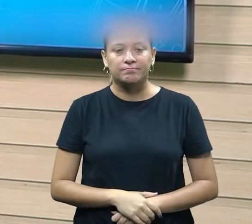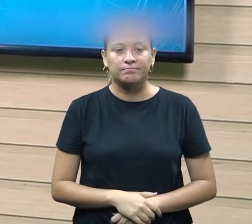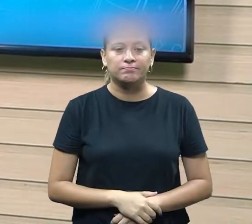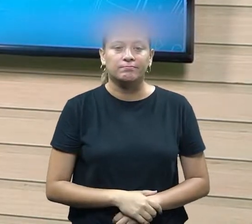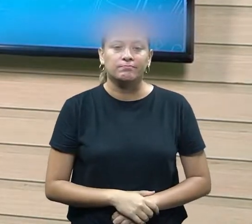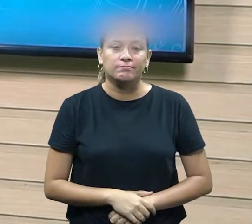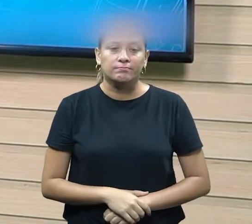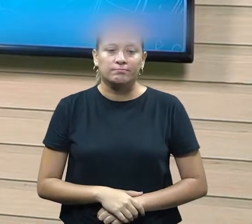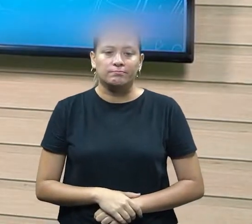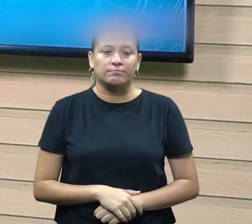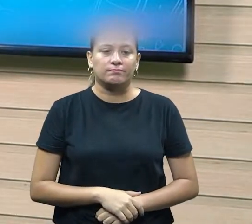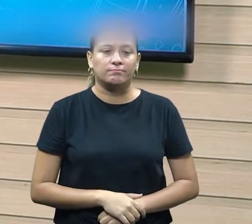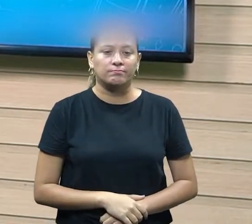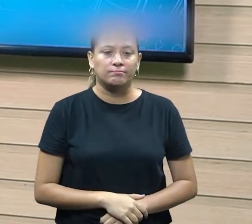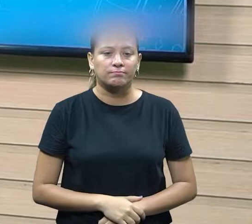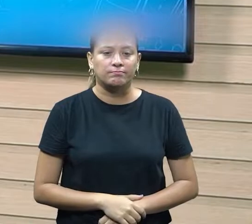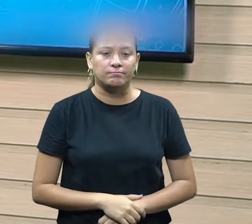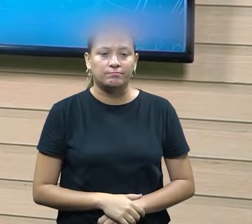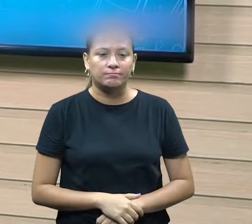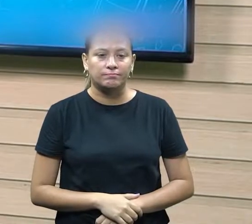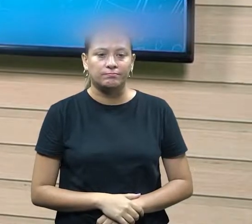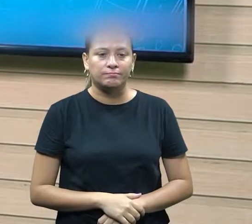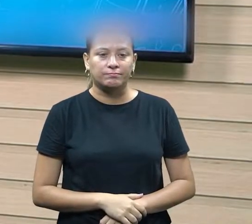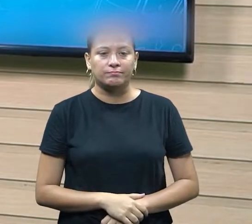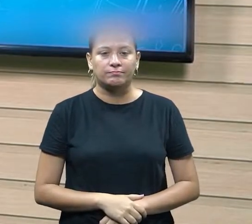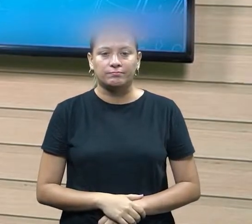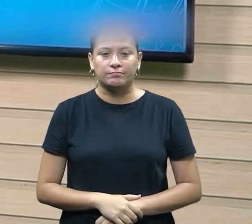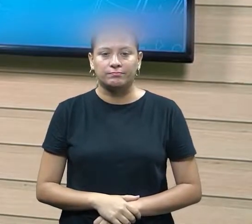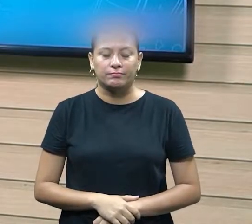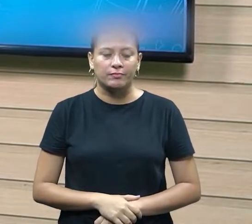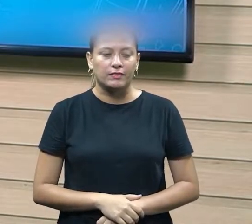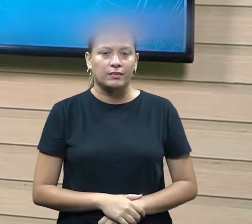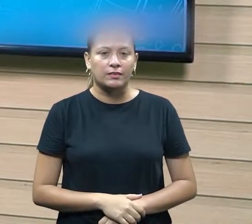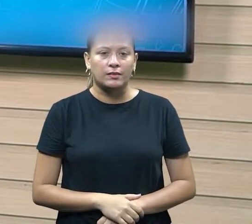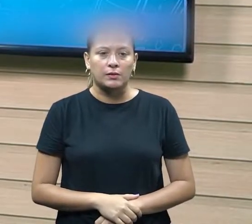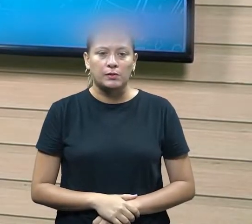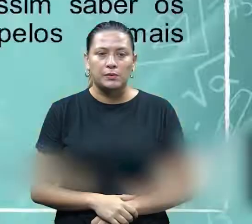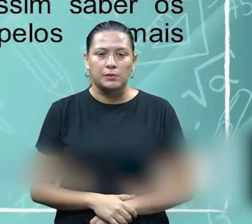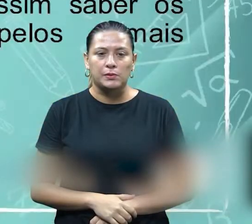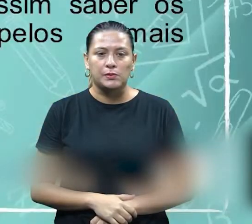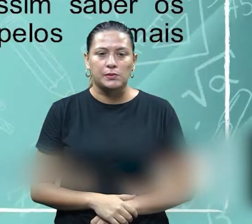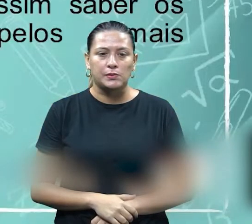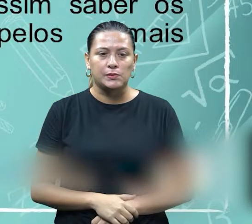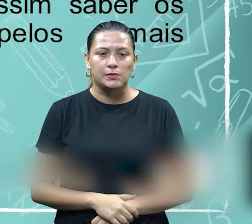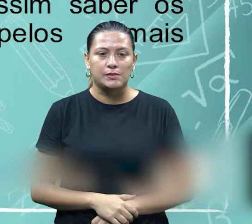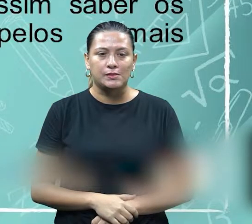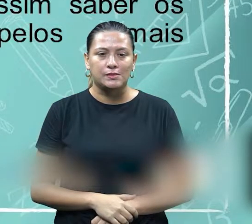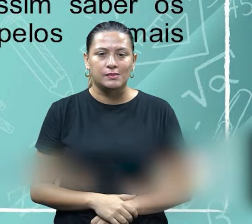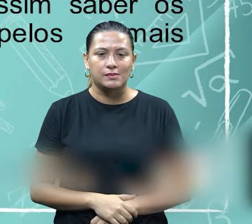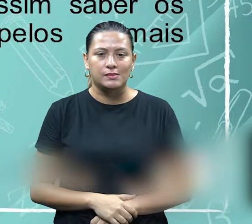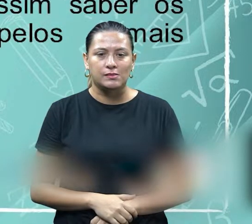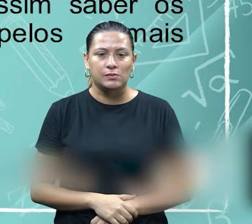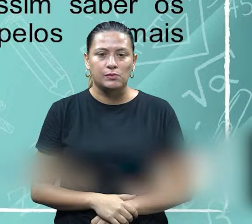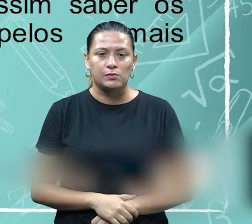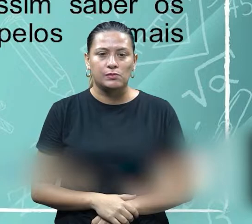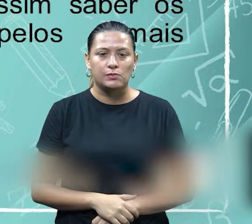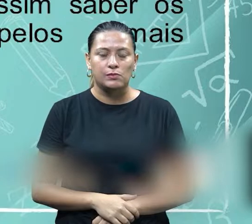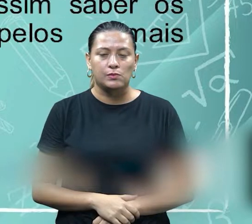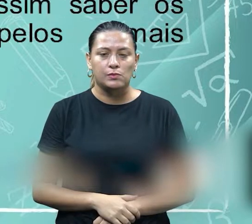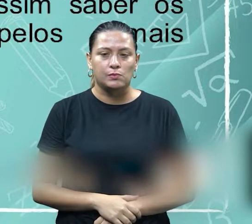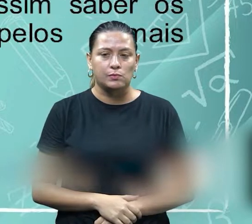que tem menos poder por isso que tem menos poder ele é compreendido como fraco outro ponto